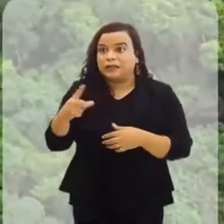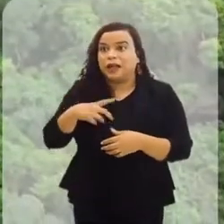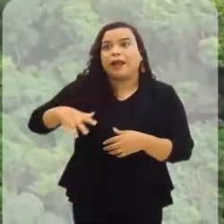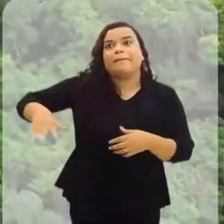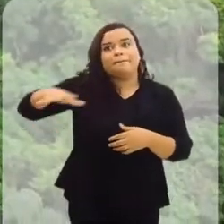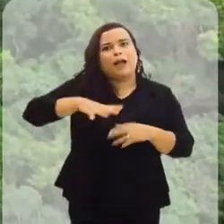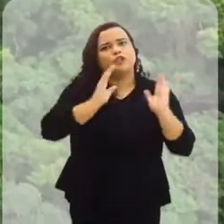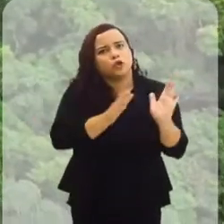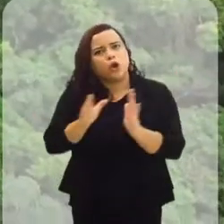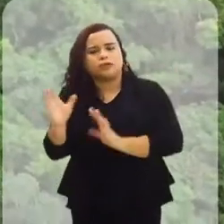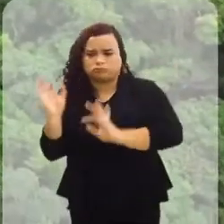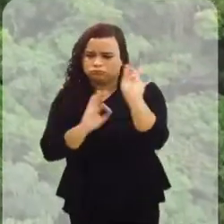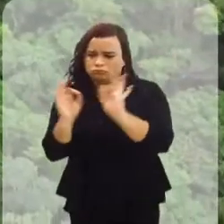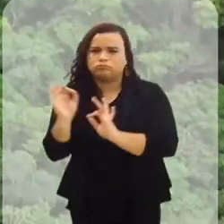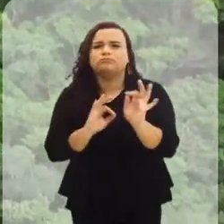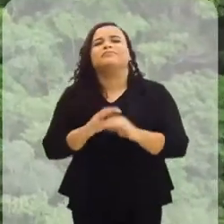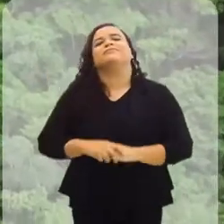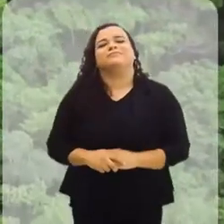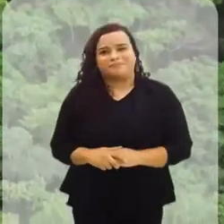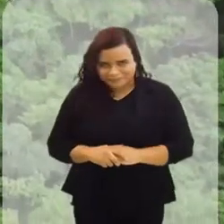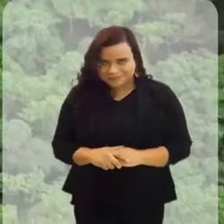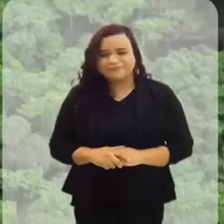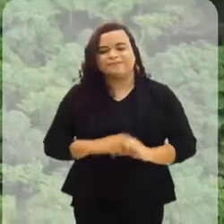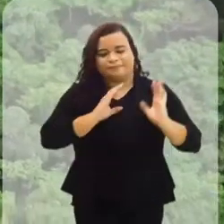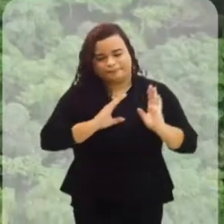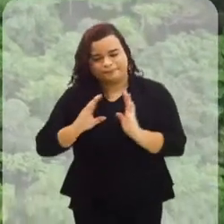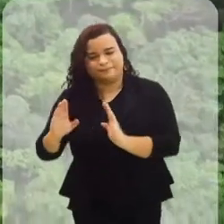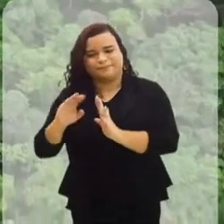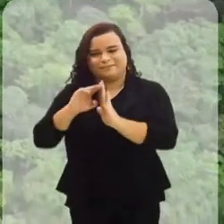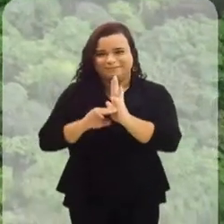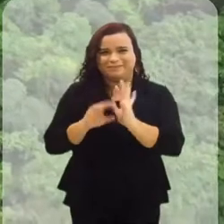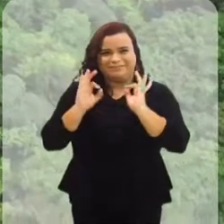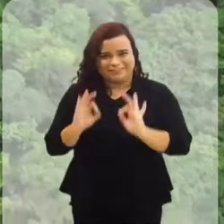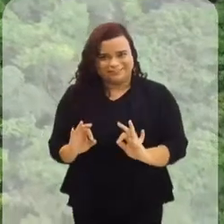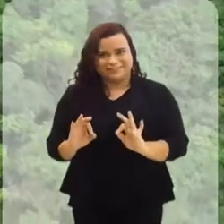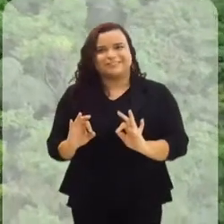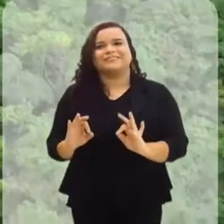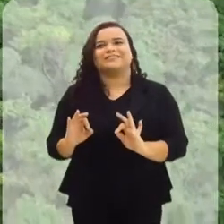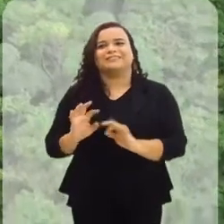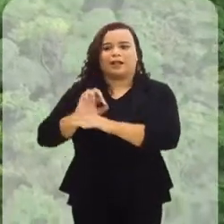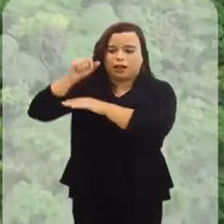havendo essa parte de organização, de ordenamento,